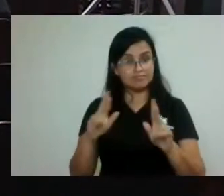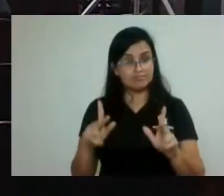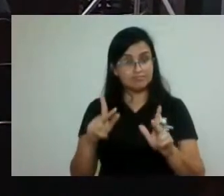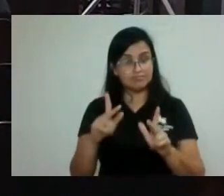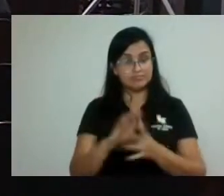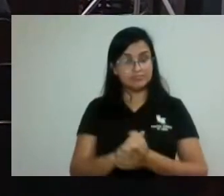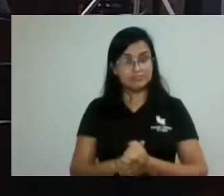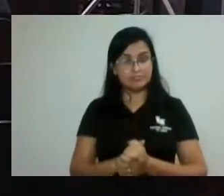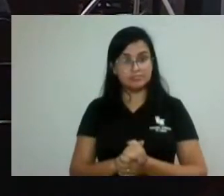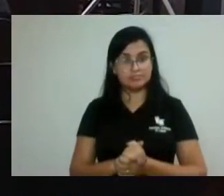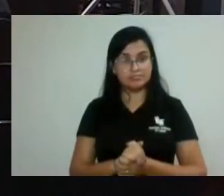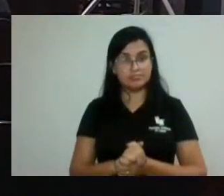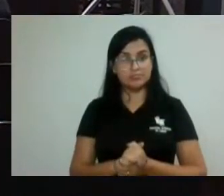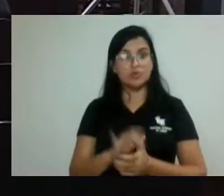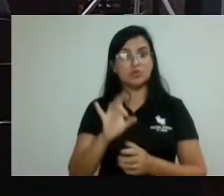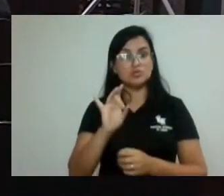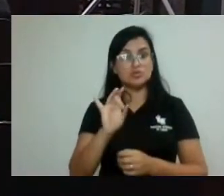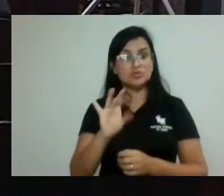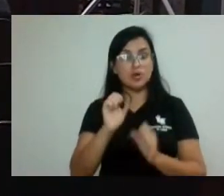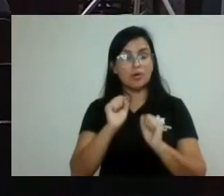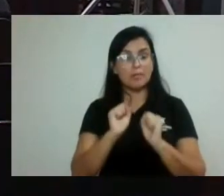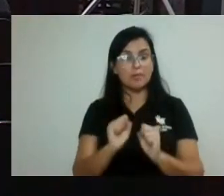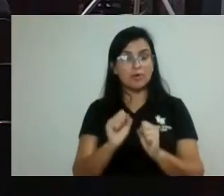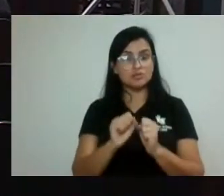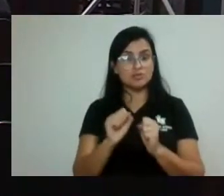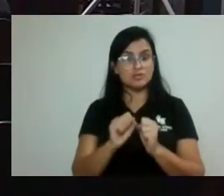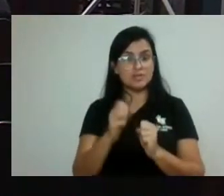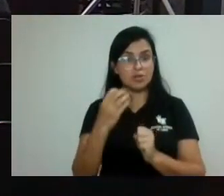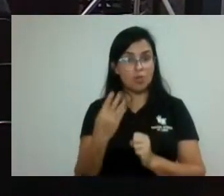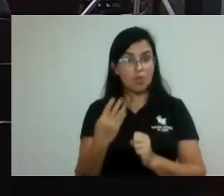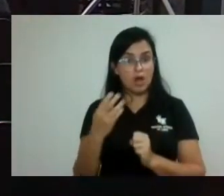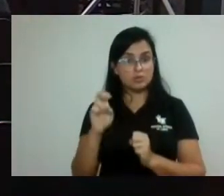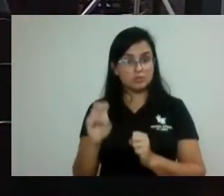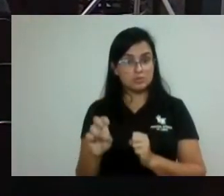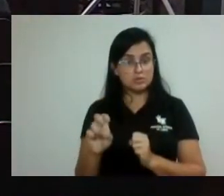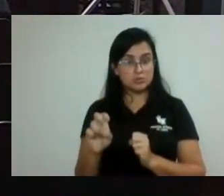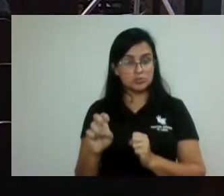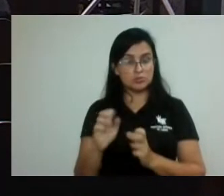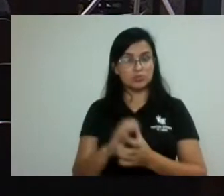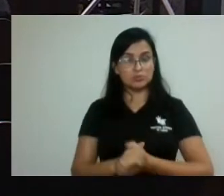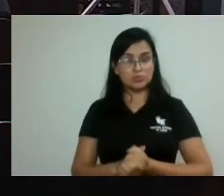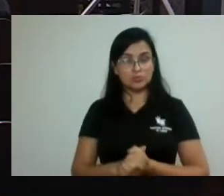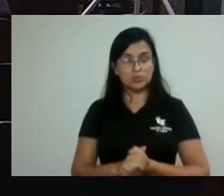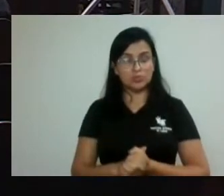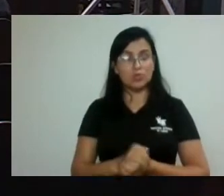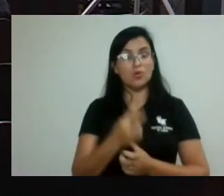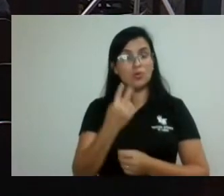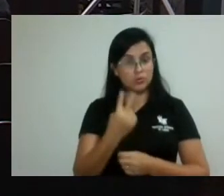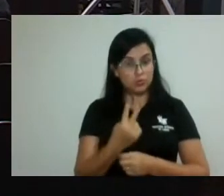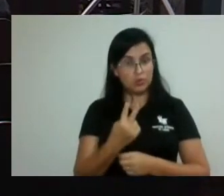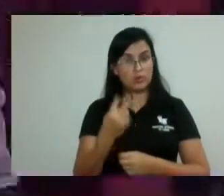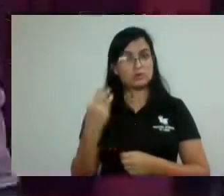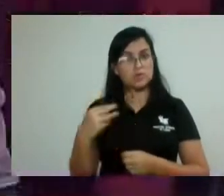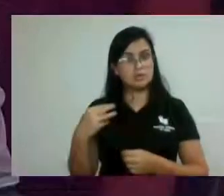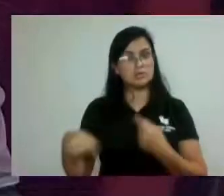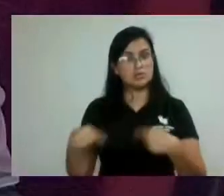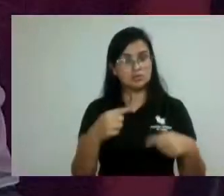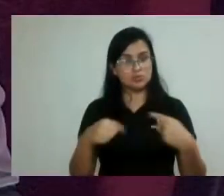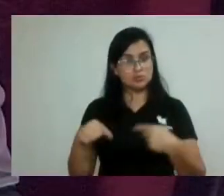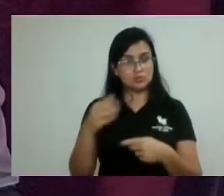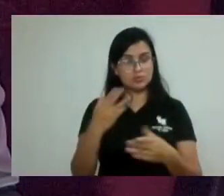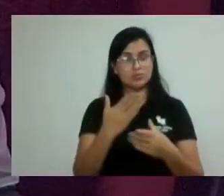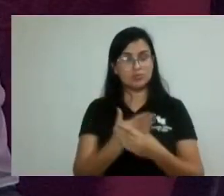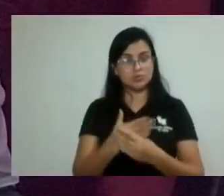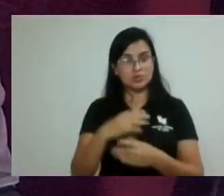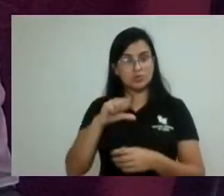poderemos fazer o quatro e o cinco. Nós vamos fazer o dois, terceira discussão, no processo 9536